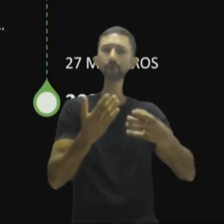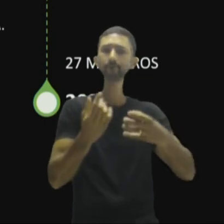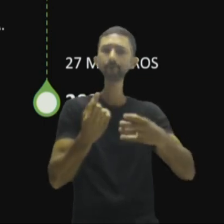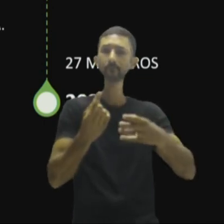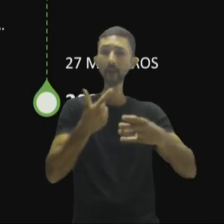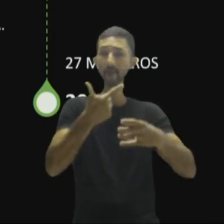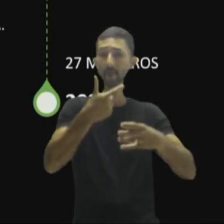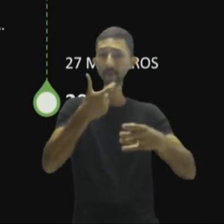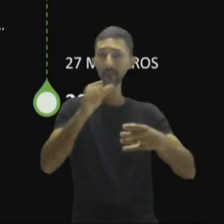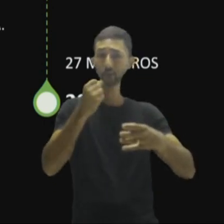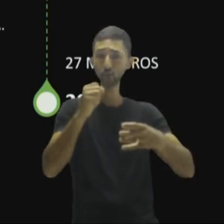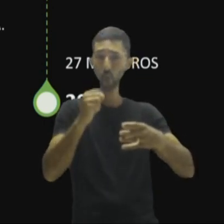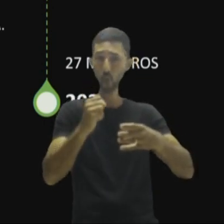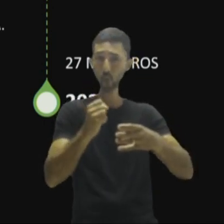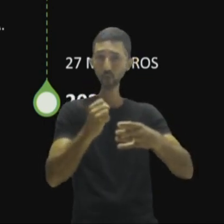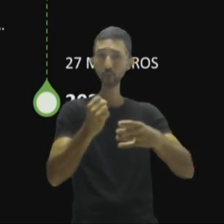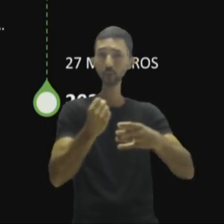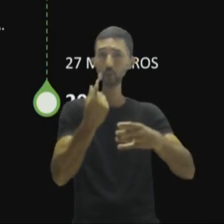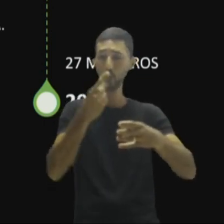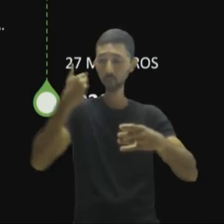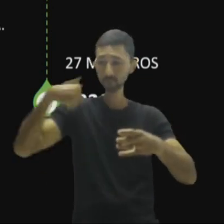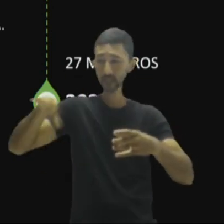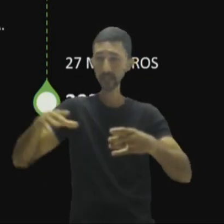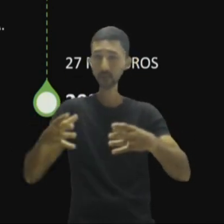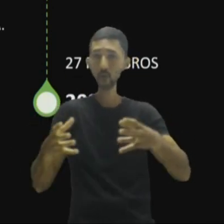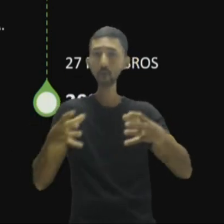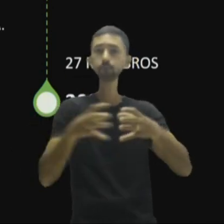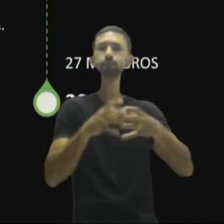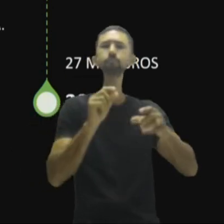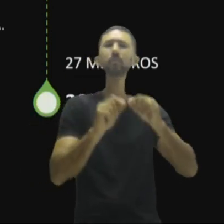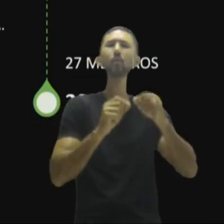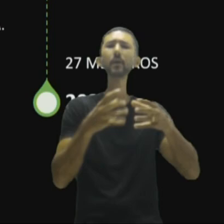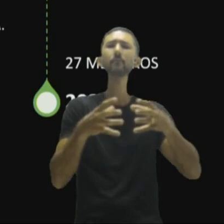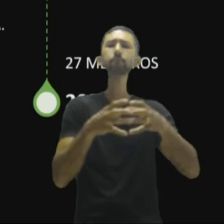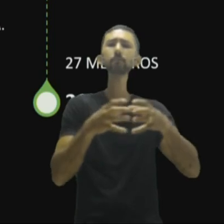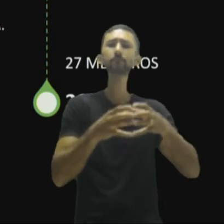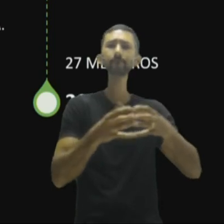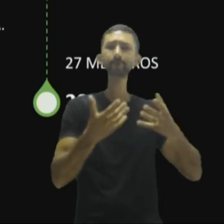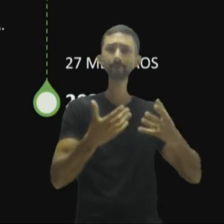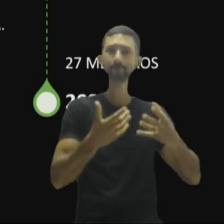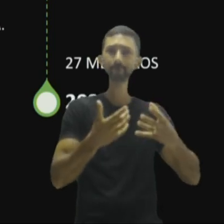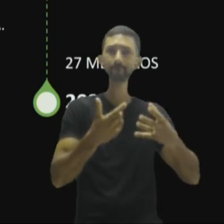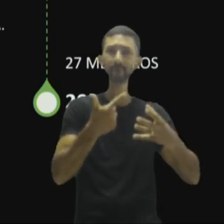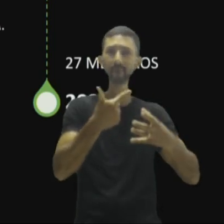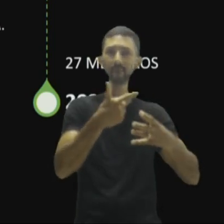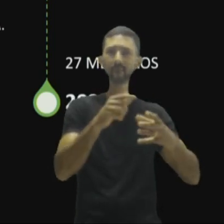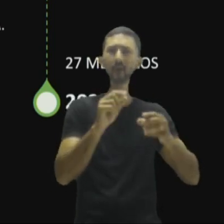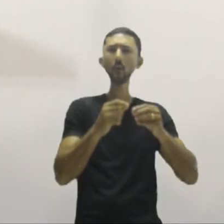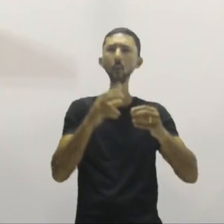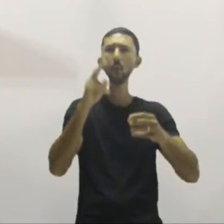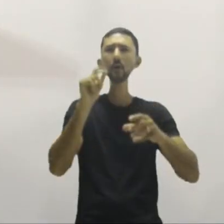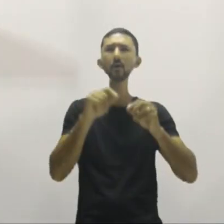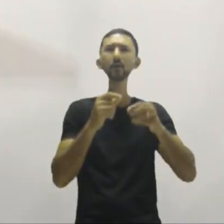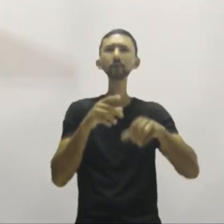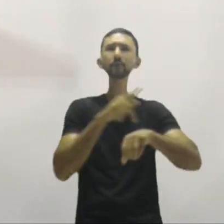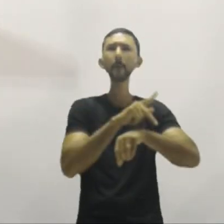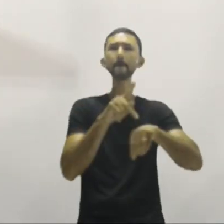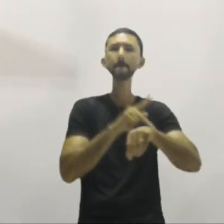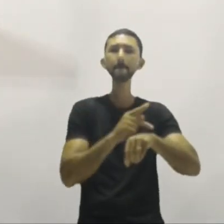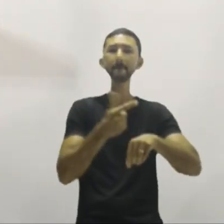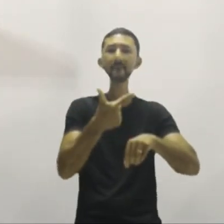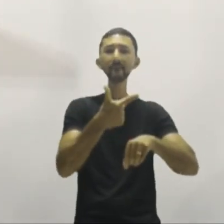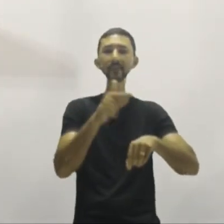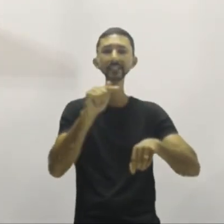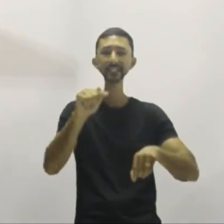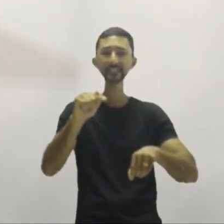saiu um e agora são quantos membros na União Europeia, aluno? Lembra comigo? Quantos membros são? São